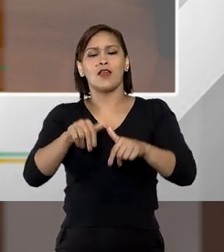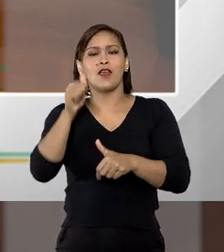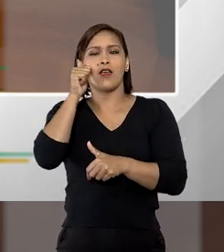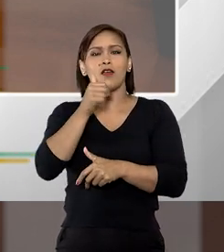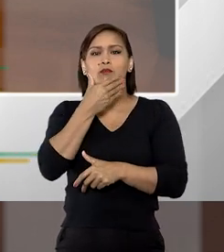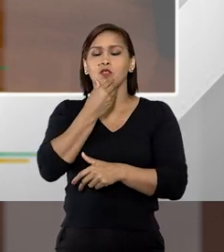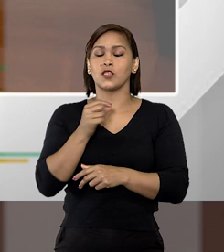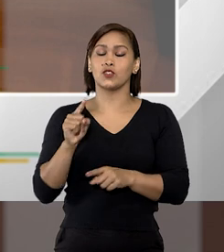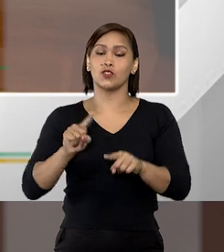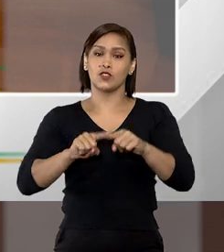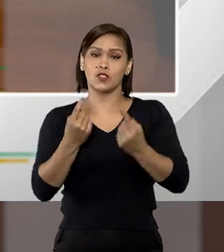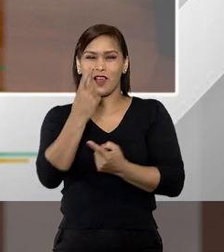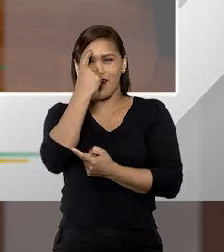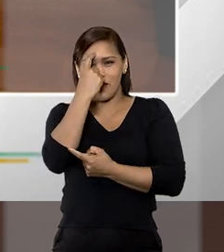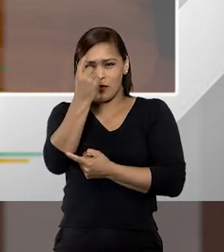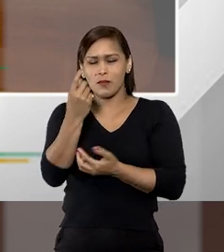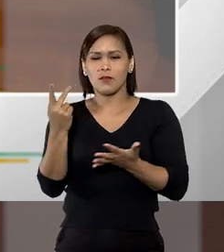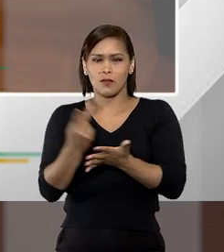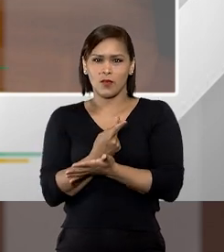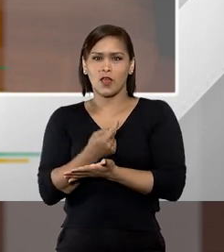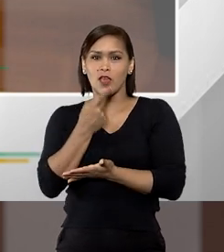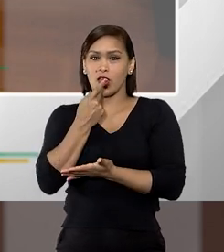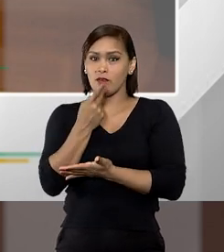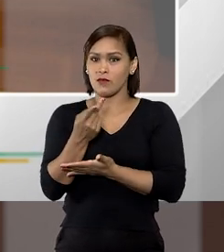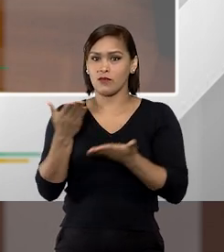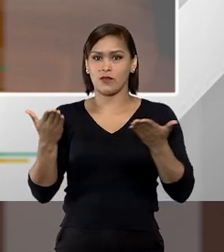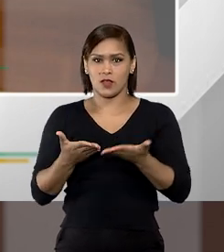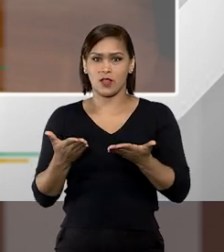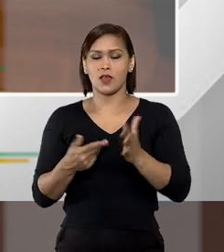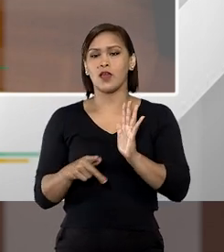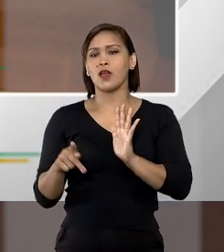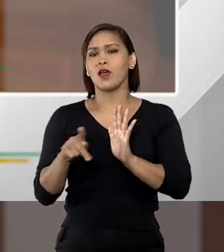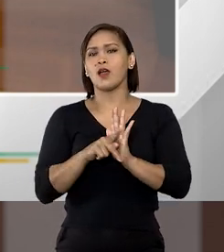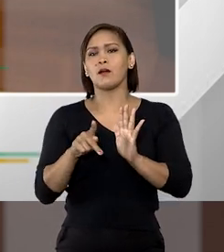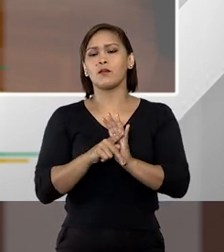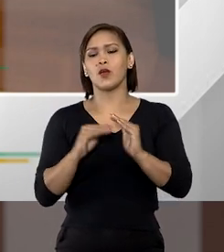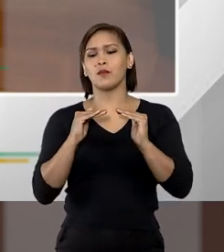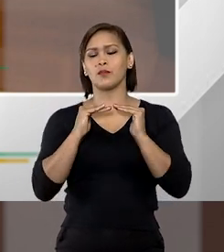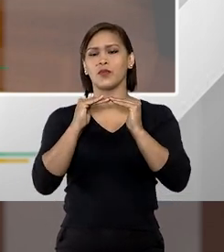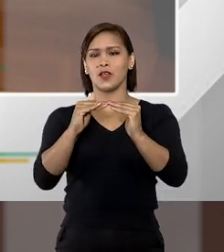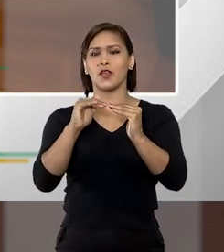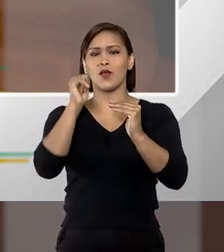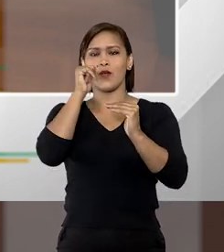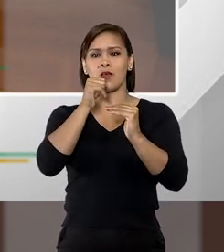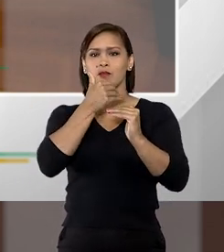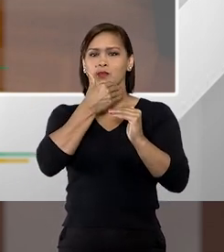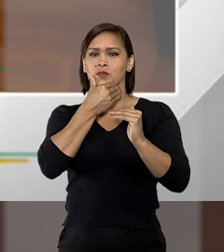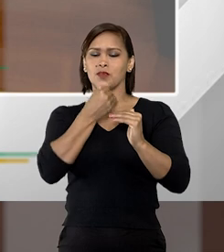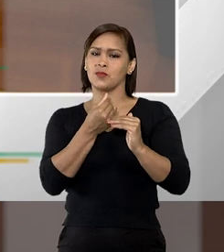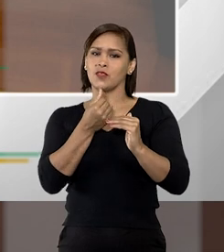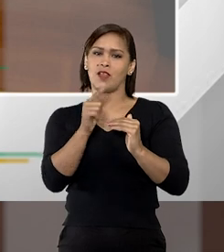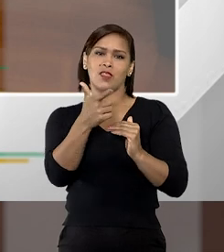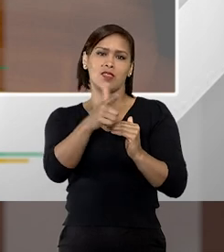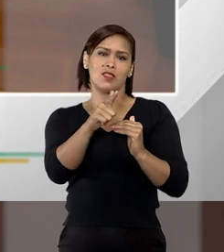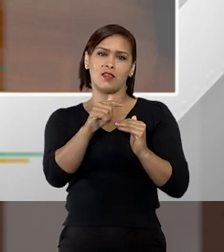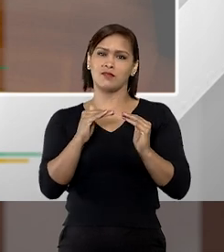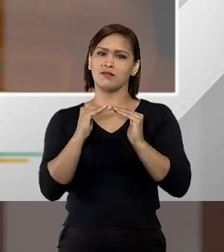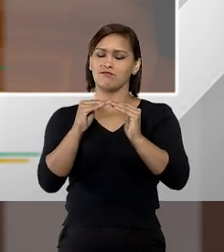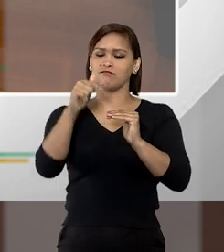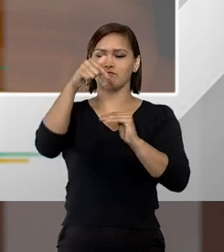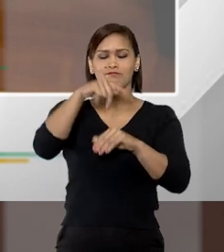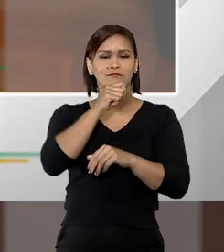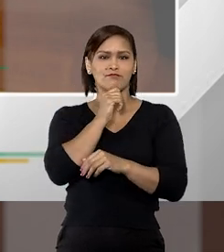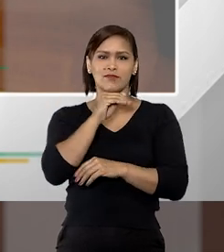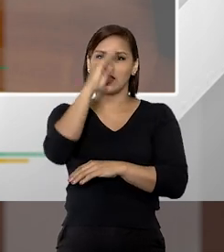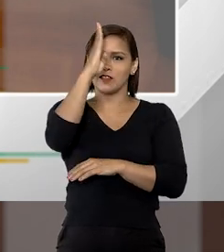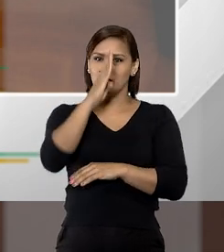e mulheres. só para a gente ter uma ideia do que a gente está falando, a própria igualdade entre homens e mulheres não se estabeleceu no Brasil,